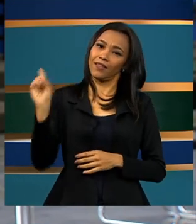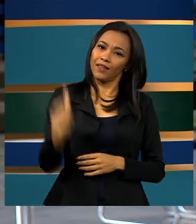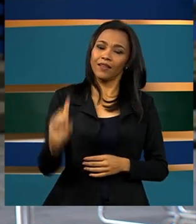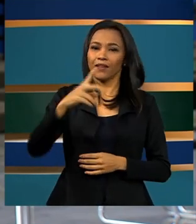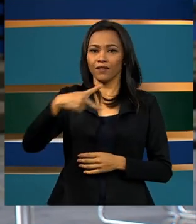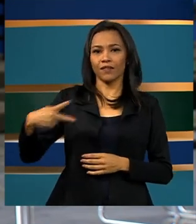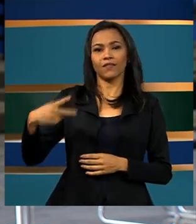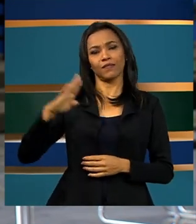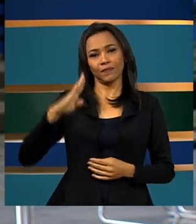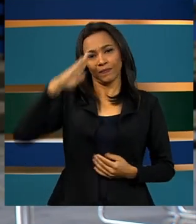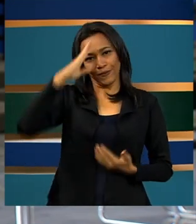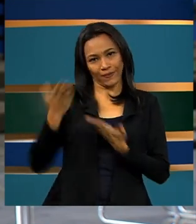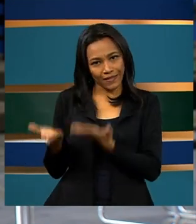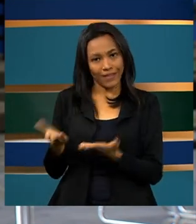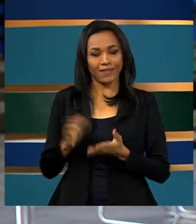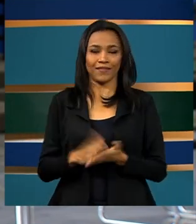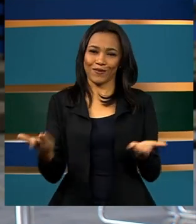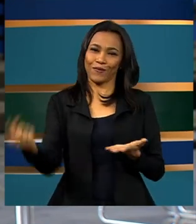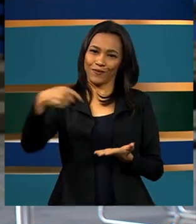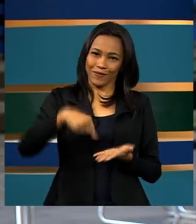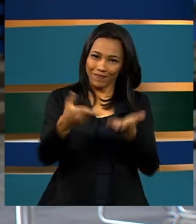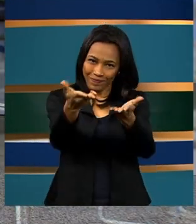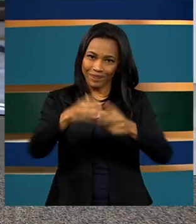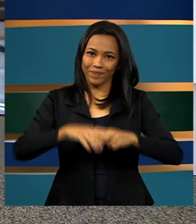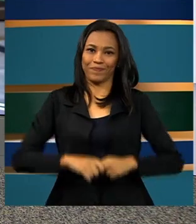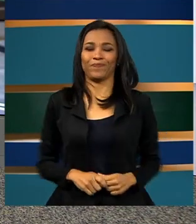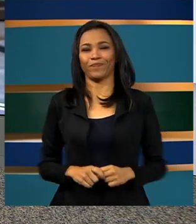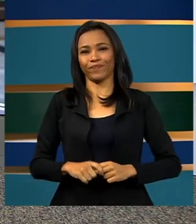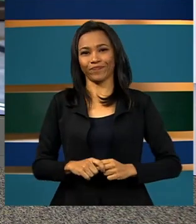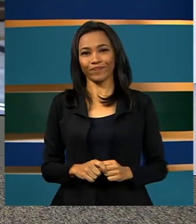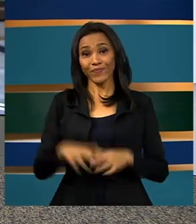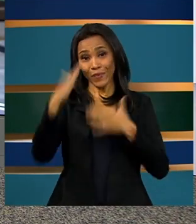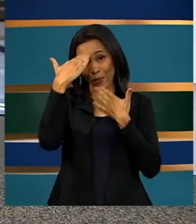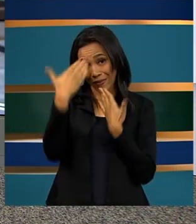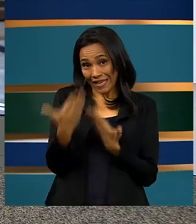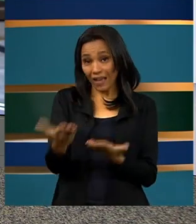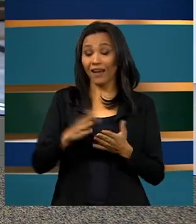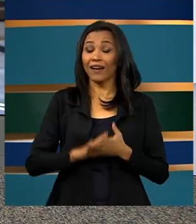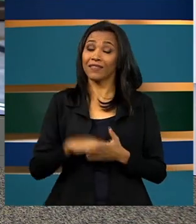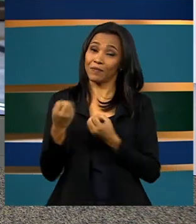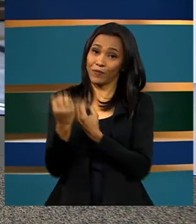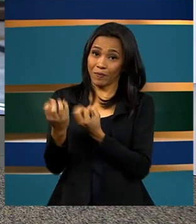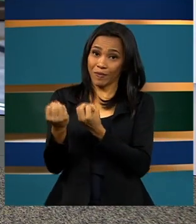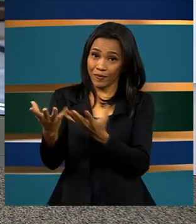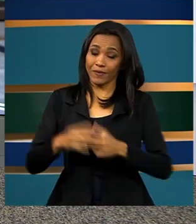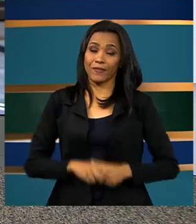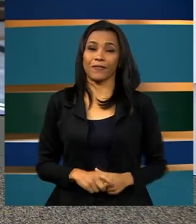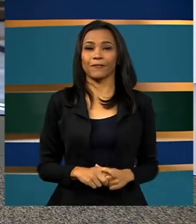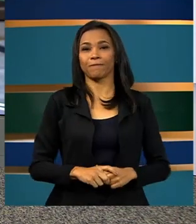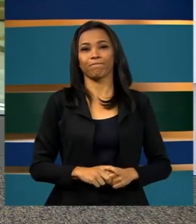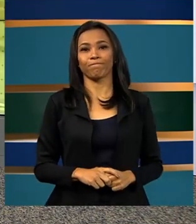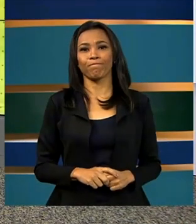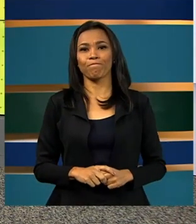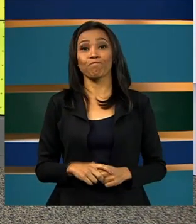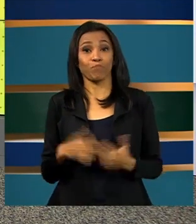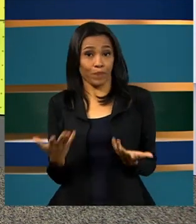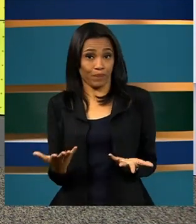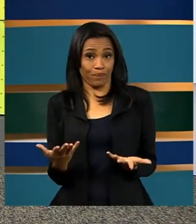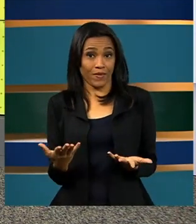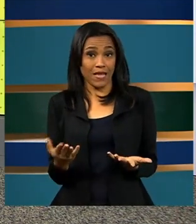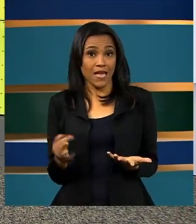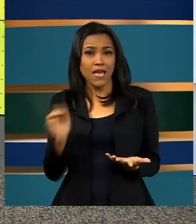presidente Jair Bolsonaro. Voltamos ao estúdio com você, Mara. Obrigada, Luana, pelas suas informações. Bom,